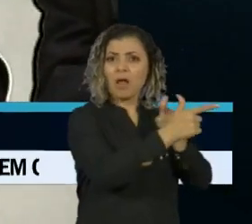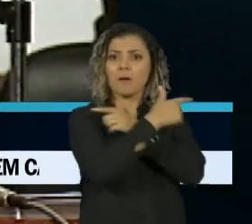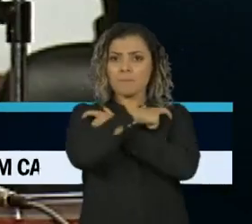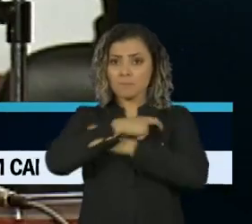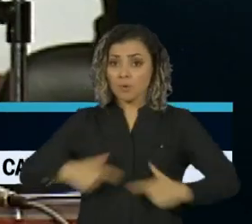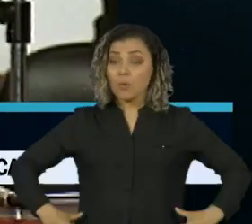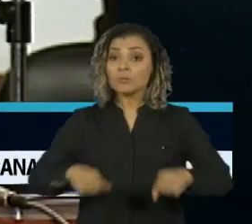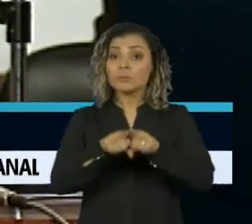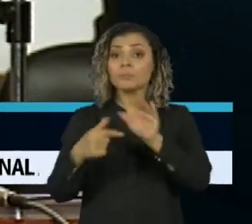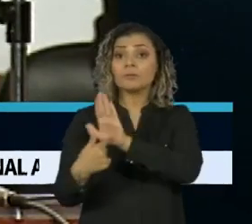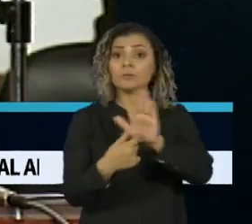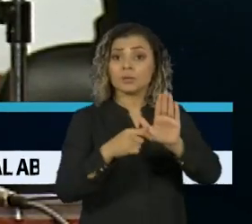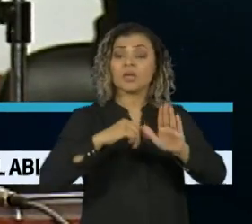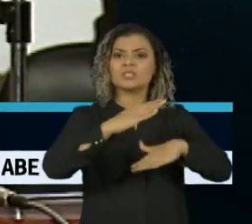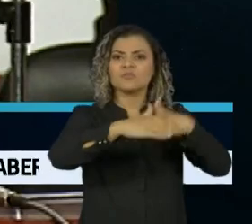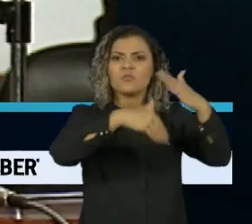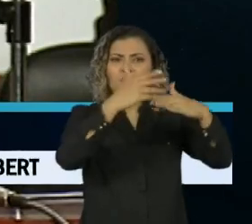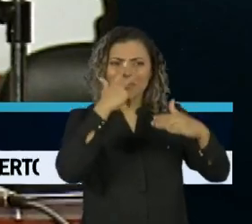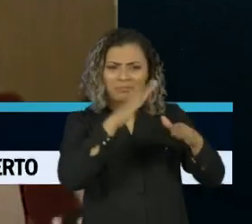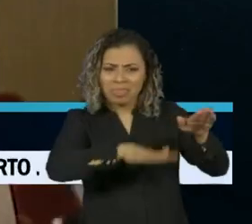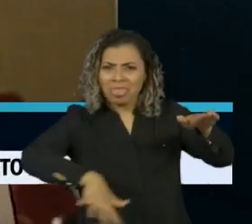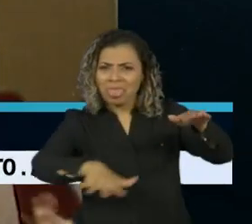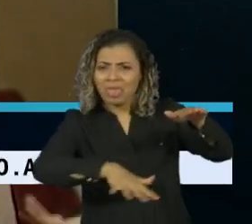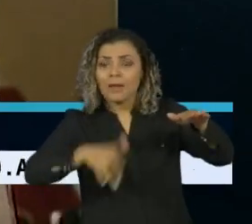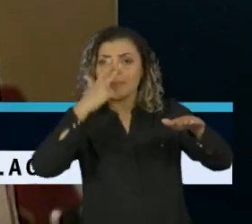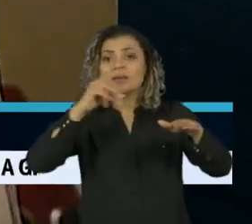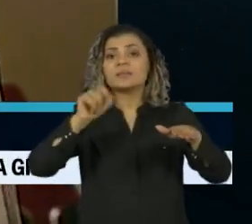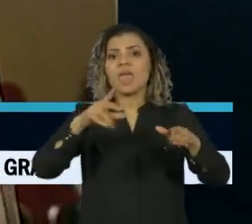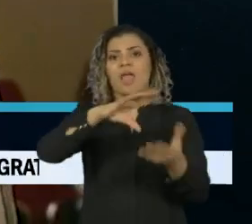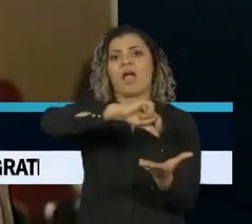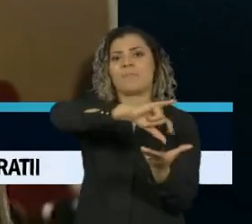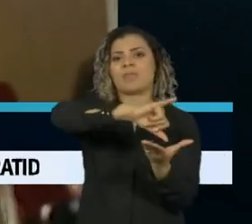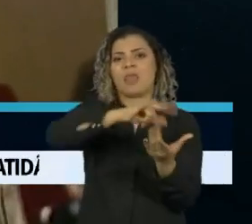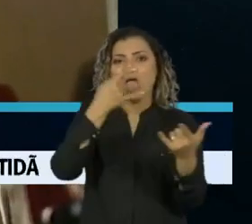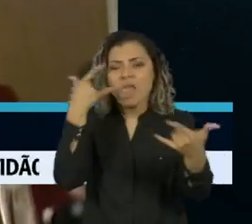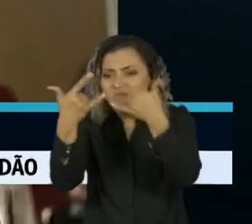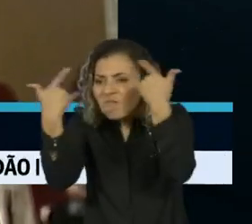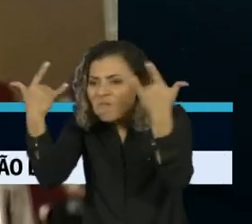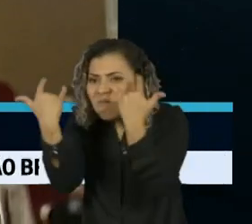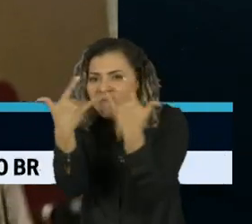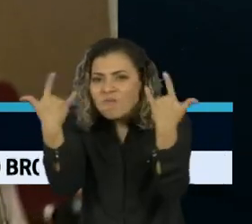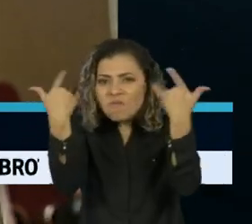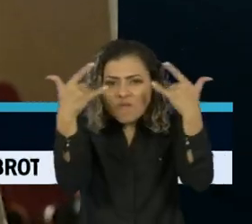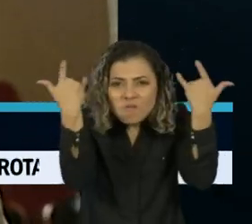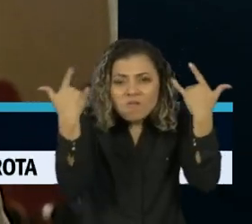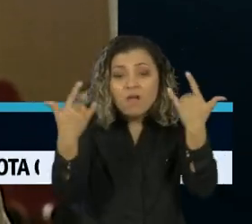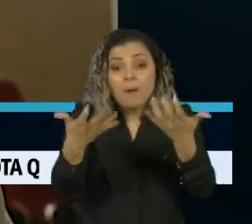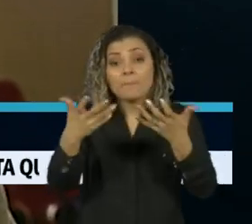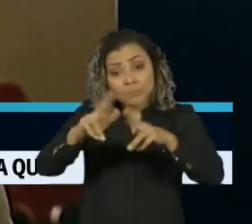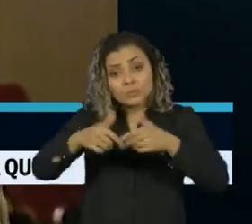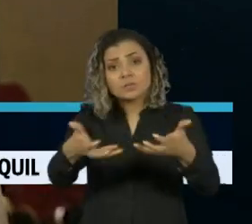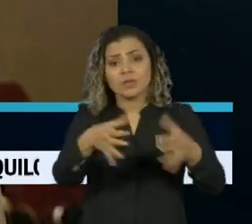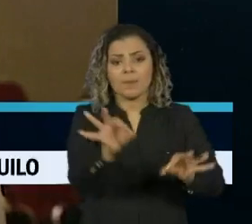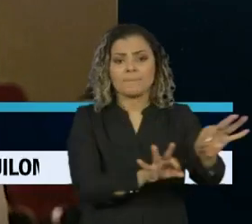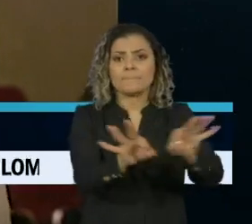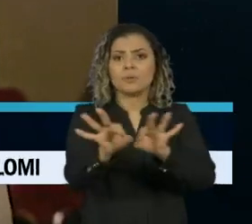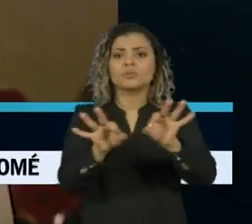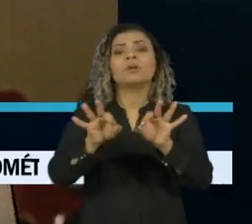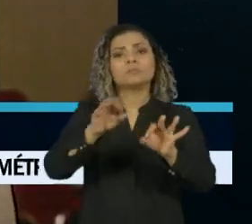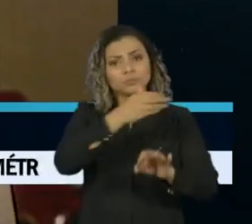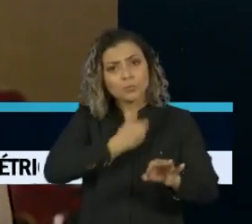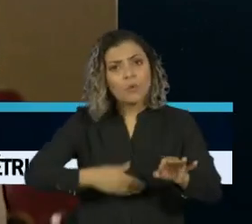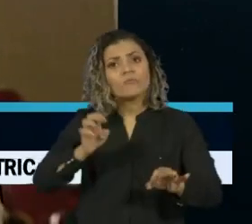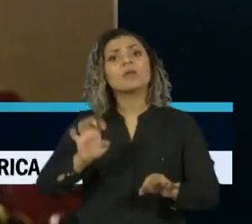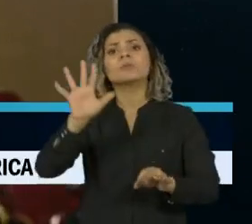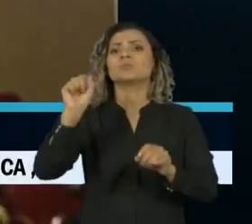considerava o subdesenvolvimento um processo estrutural do capitalismo. Por isso, defendia um Estado planejador e promotor,